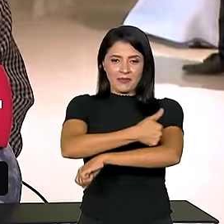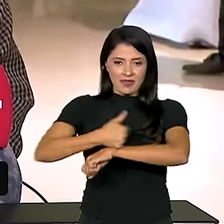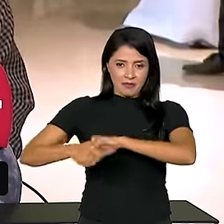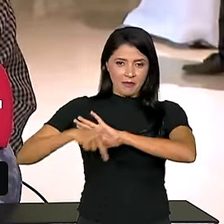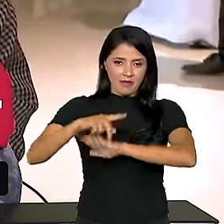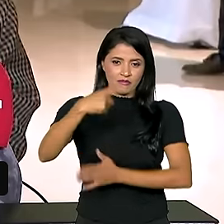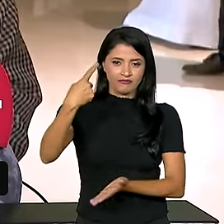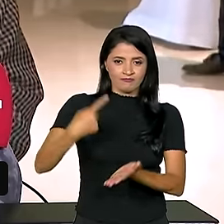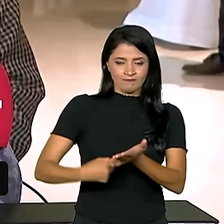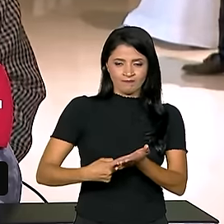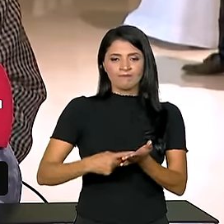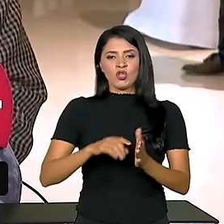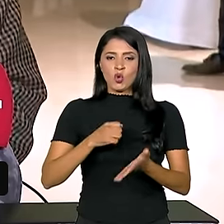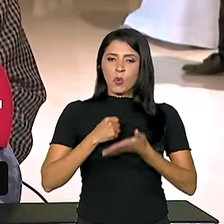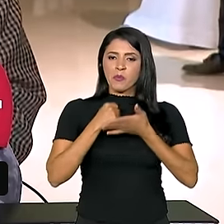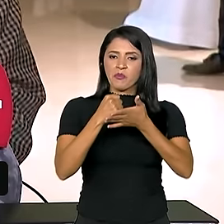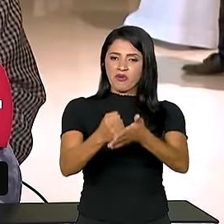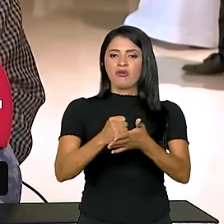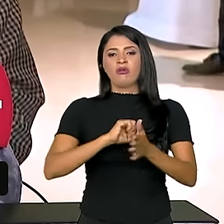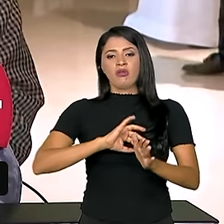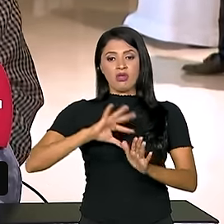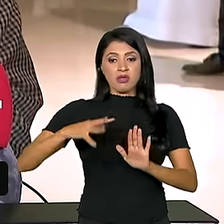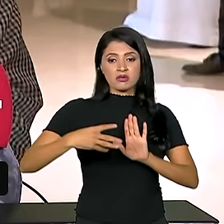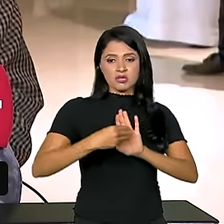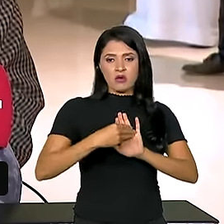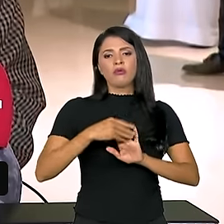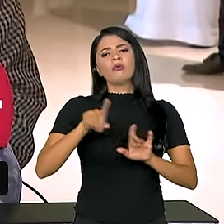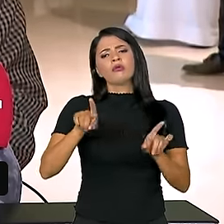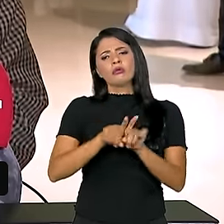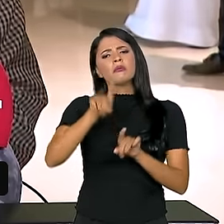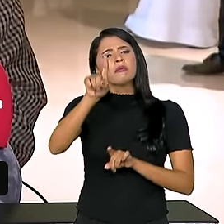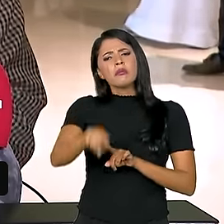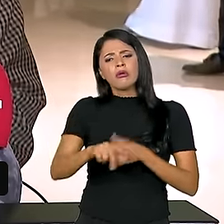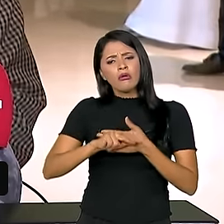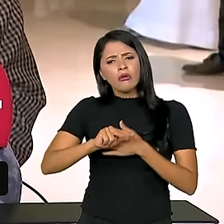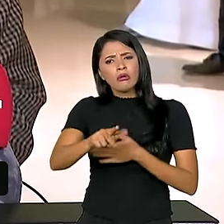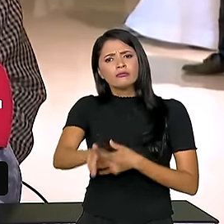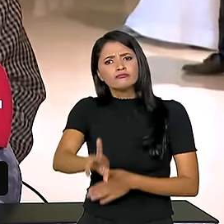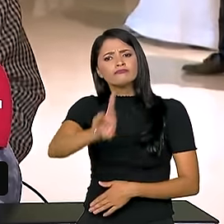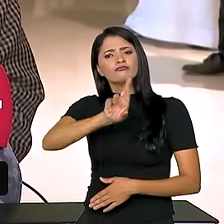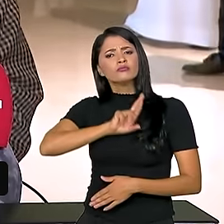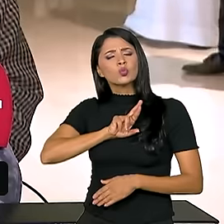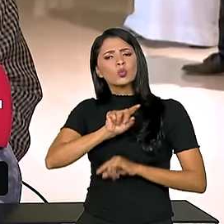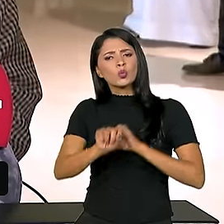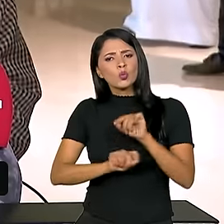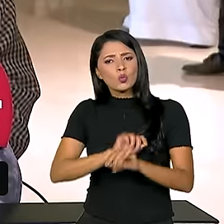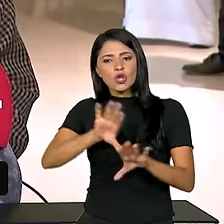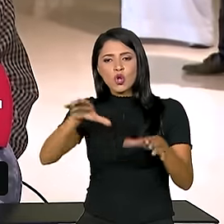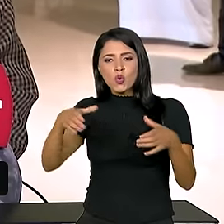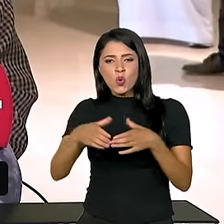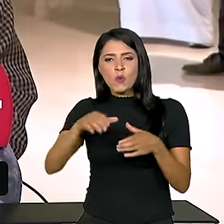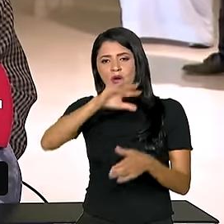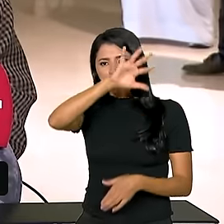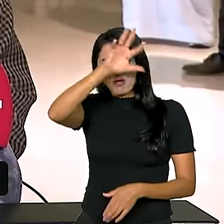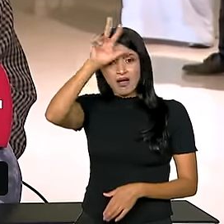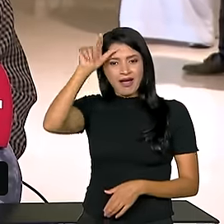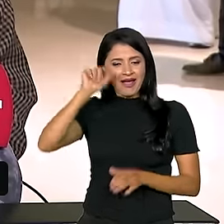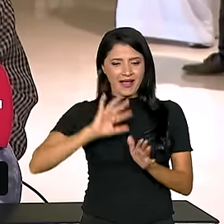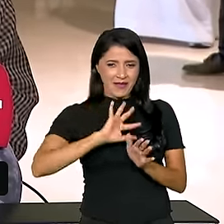Cooperação Amazônica. Isso tudo também é uma consequência, é resultado da Cúpula da Amazônia,